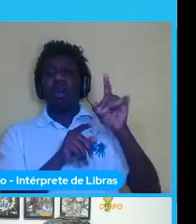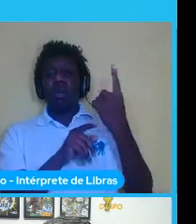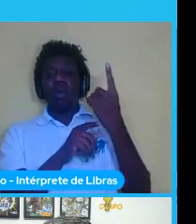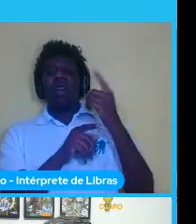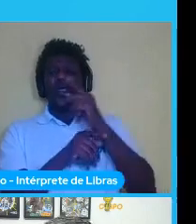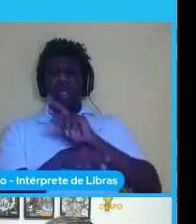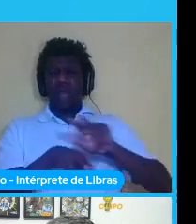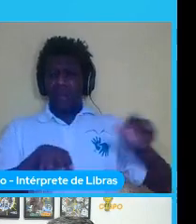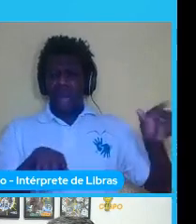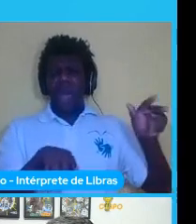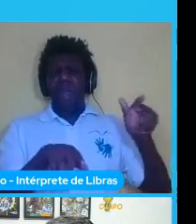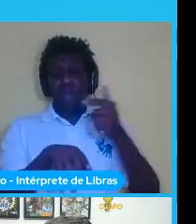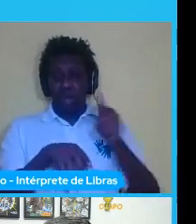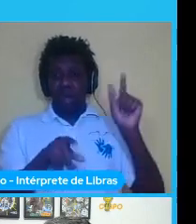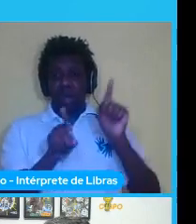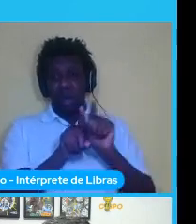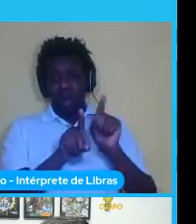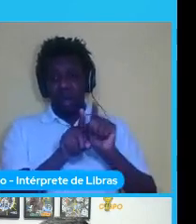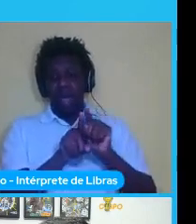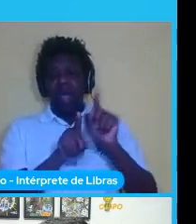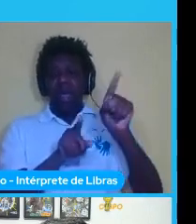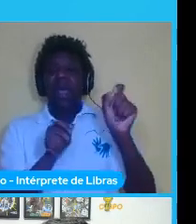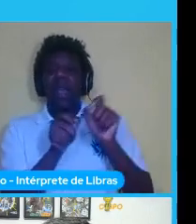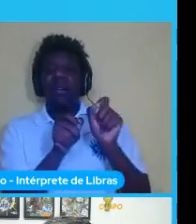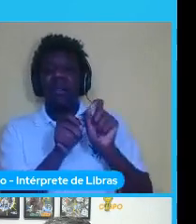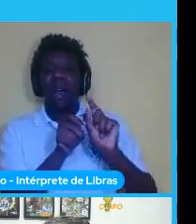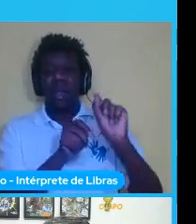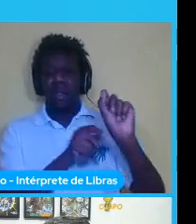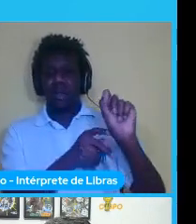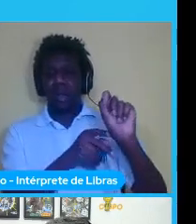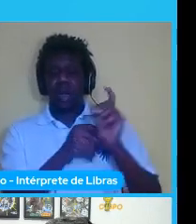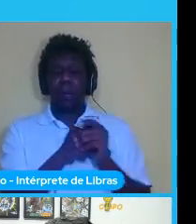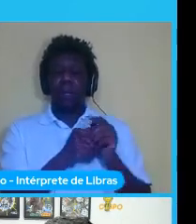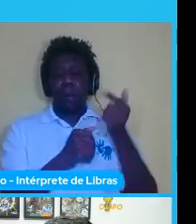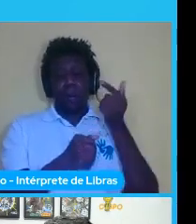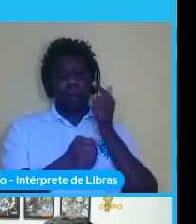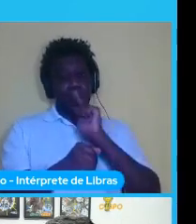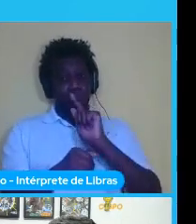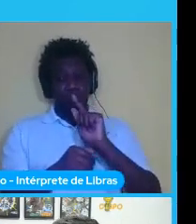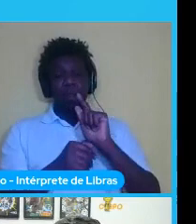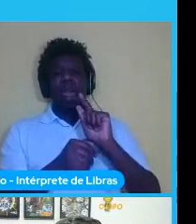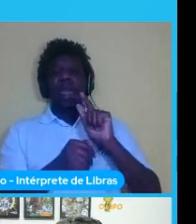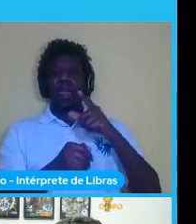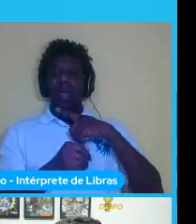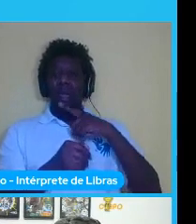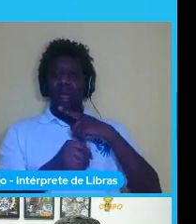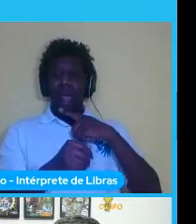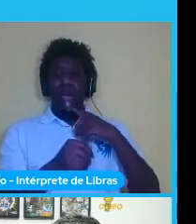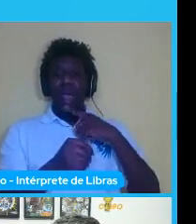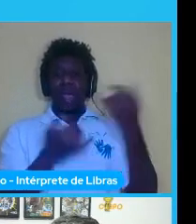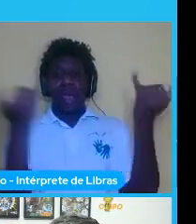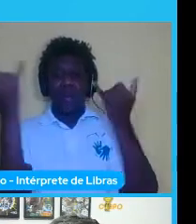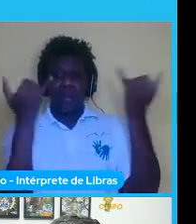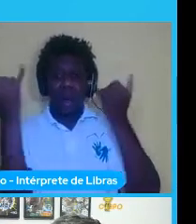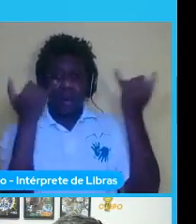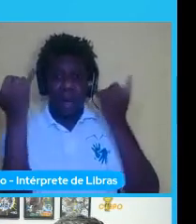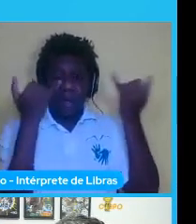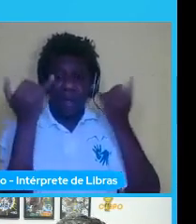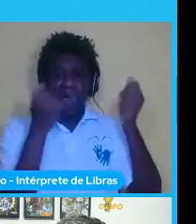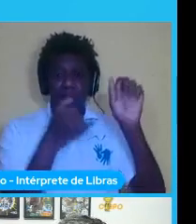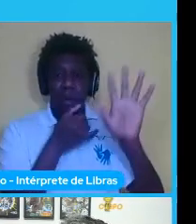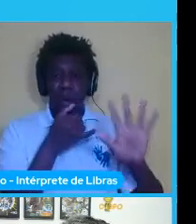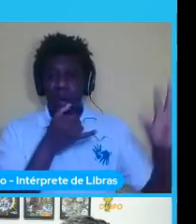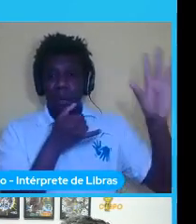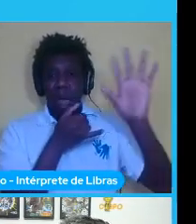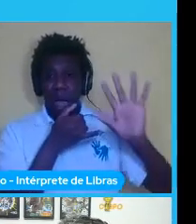fazem justamente isso elas conseguem extrair informações dessas imagens que são relevantes